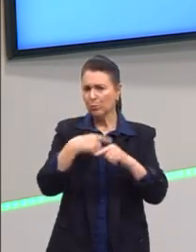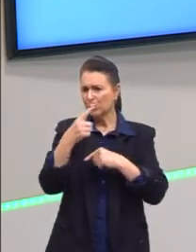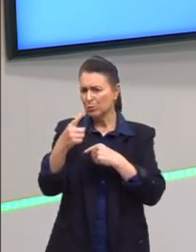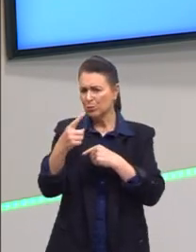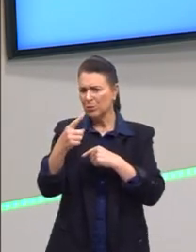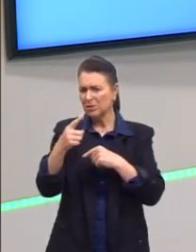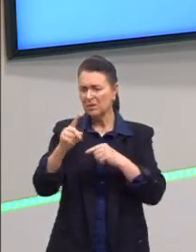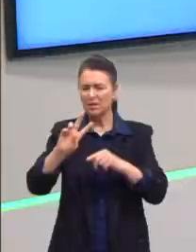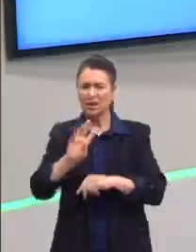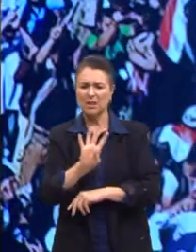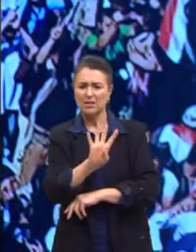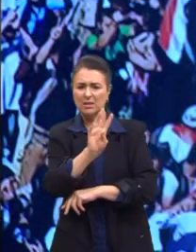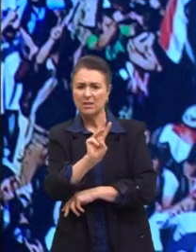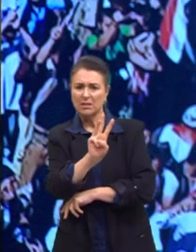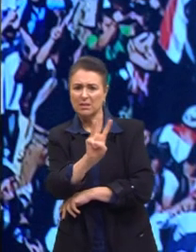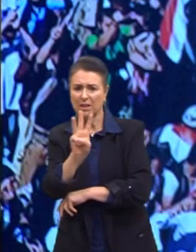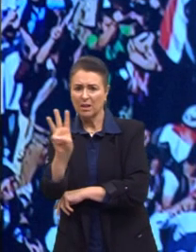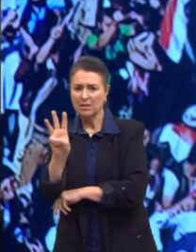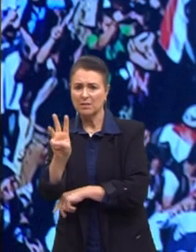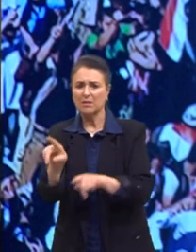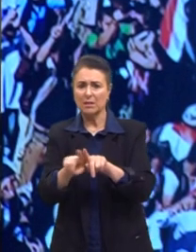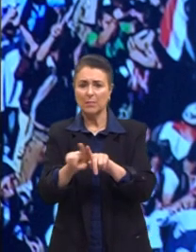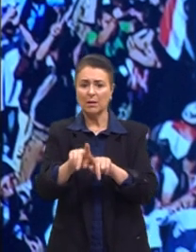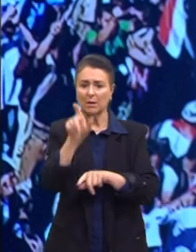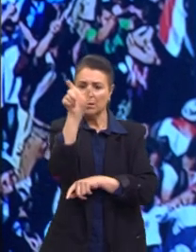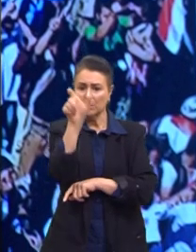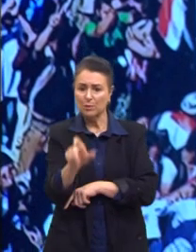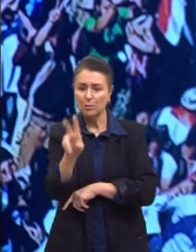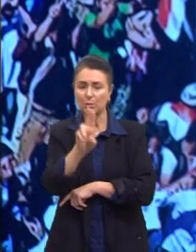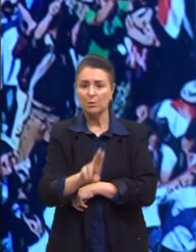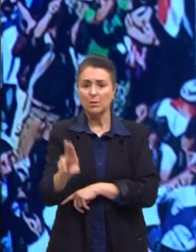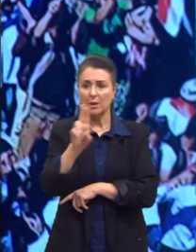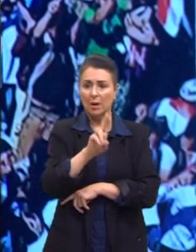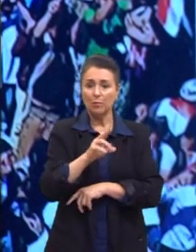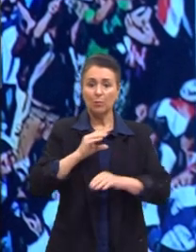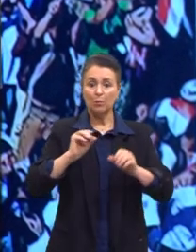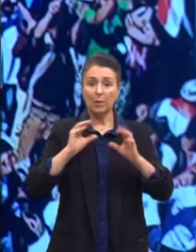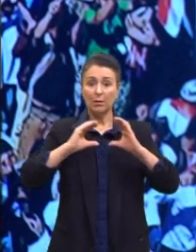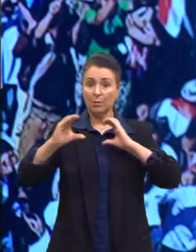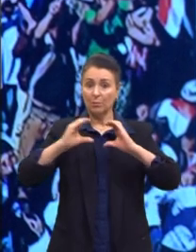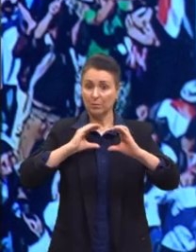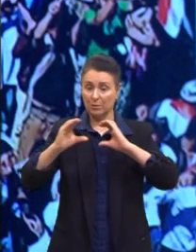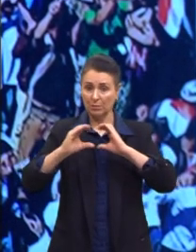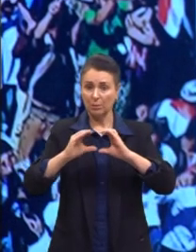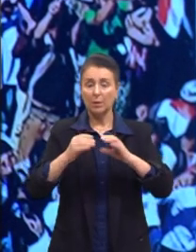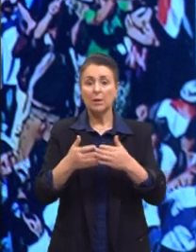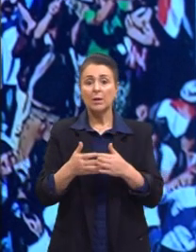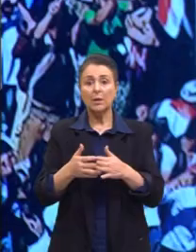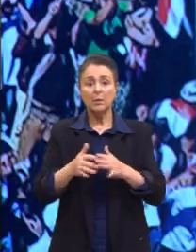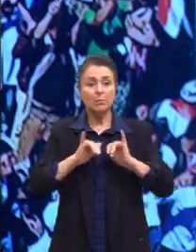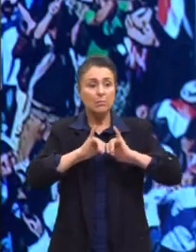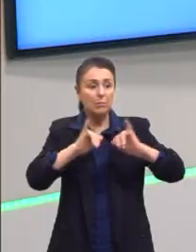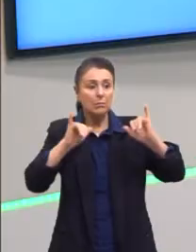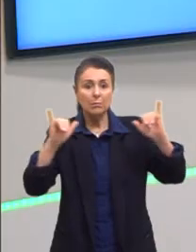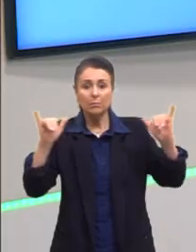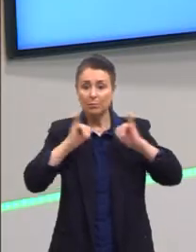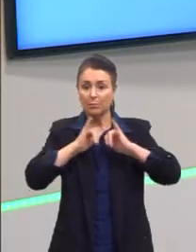que as pessoas usavam para se comunicar e passar as informações.